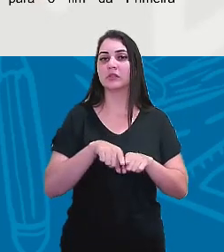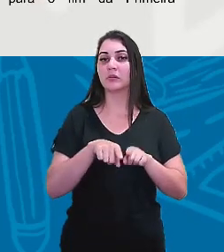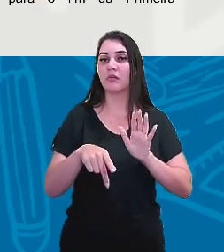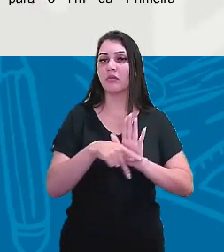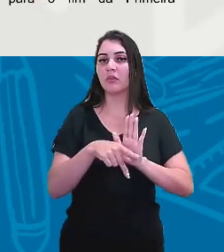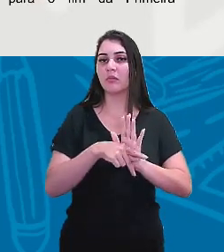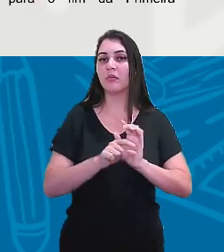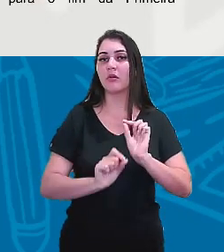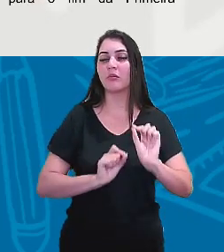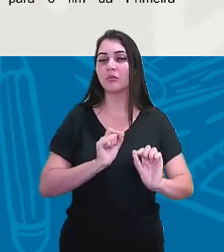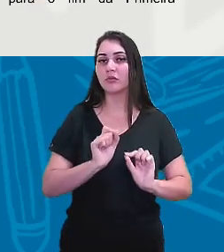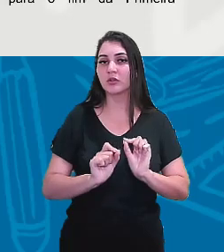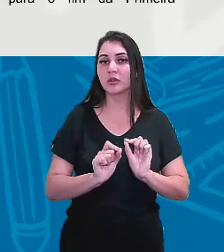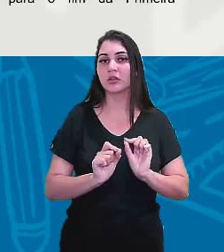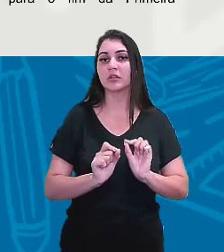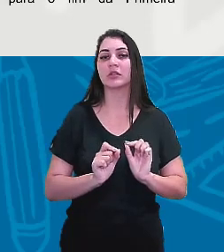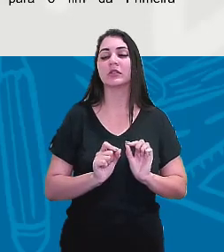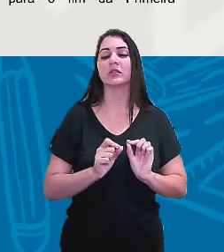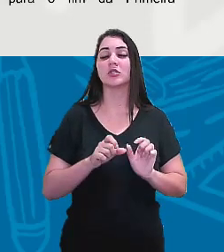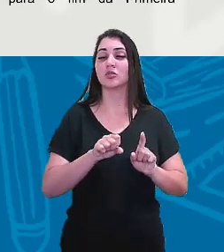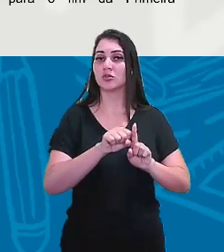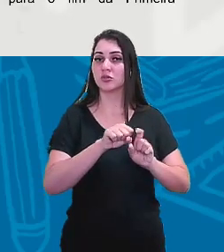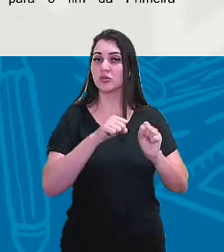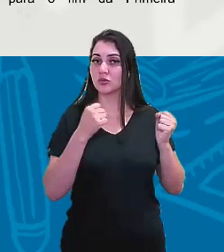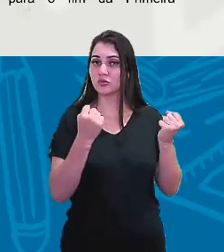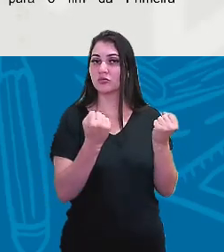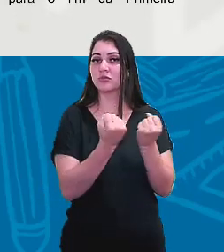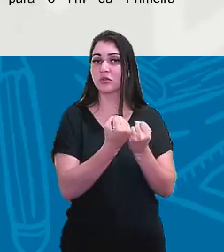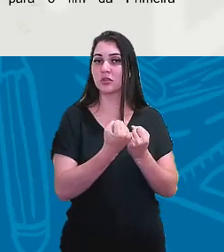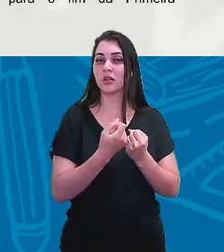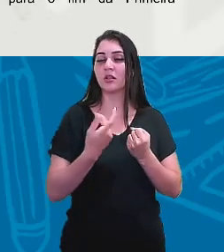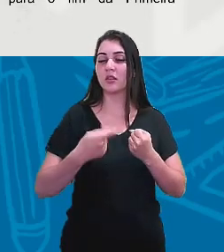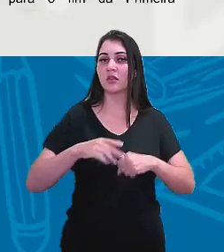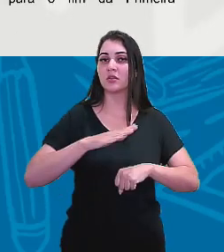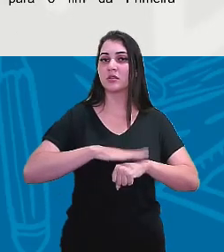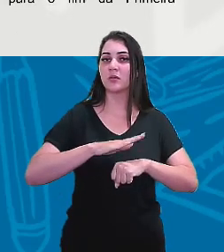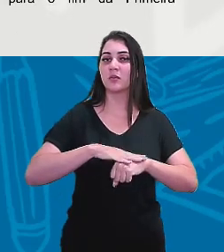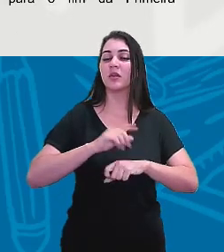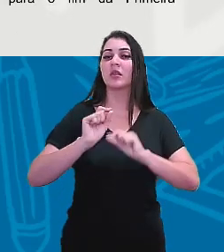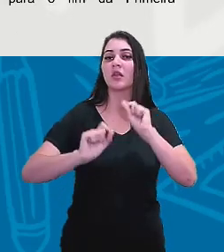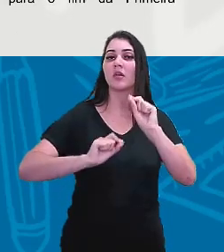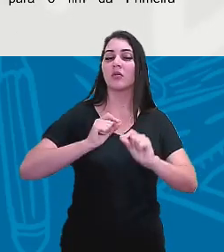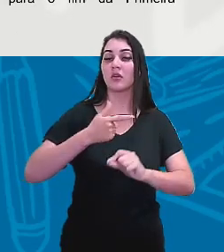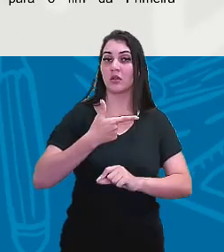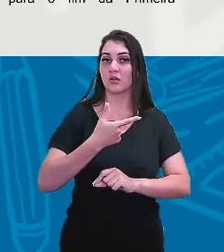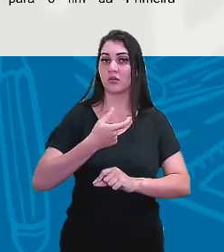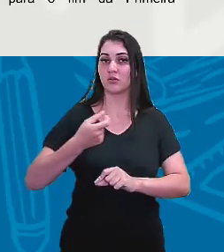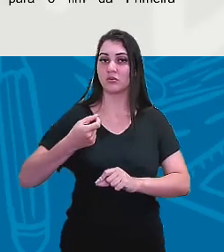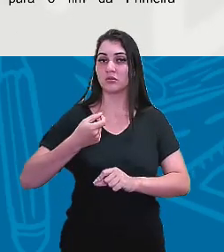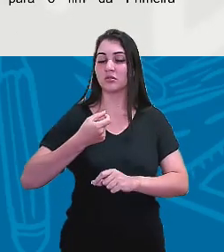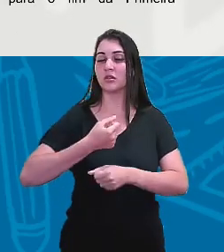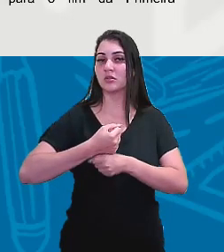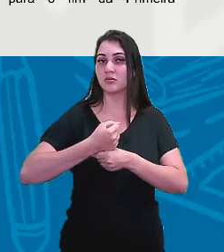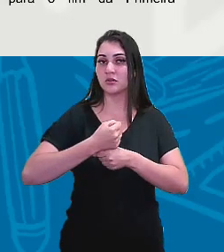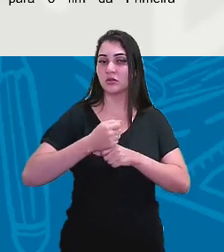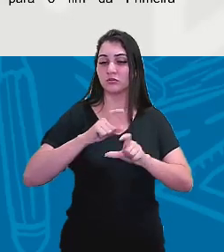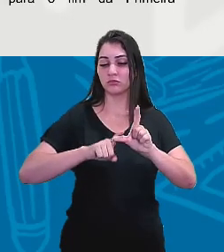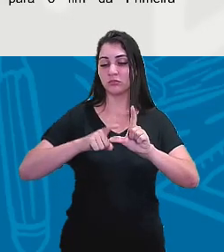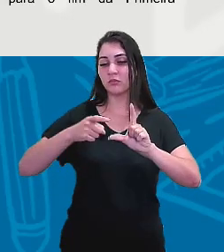sociedade, nesse momento, é o bicentenário da independência do Brasil.